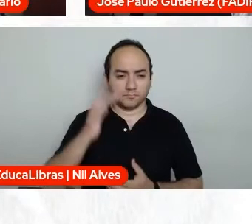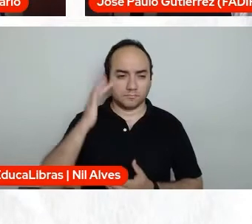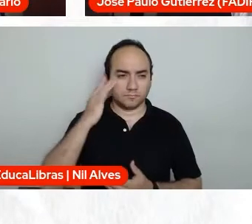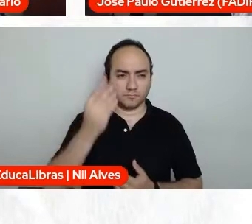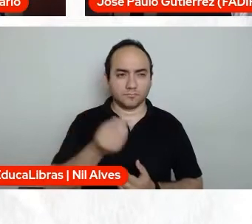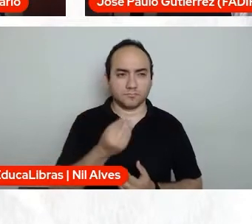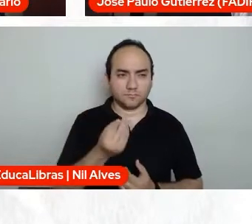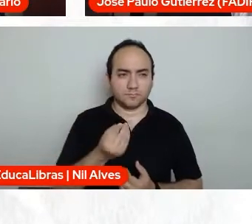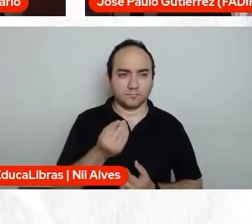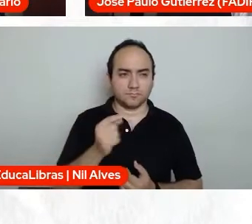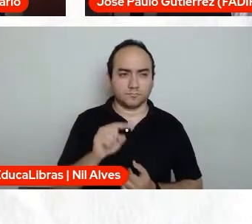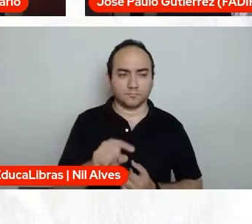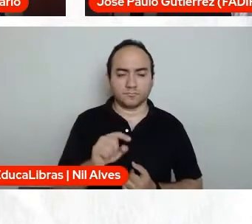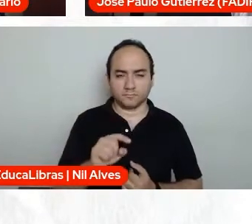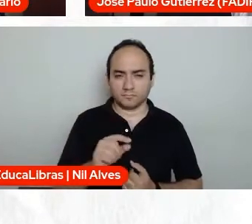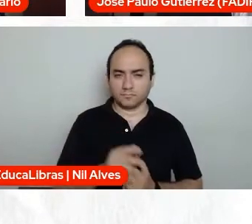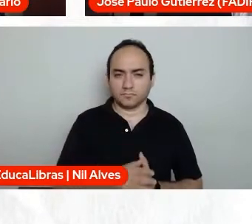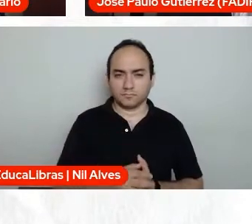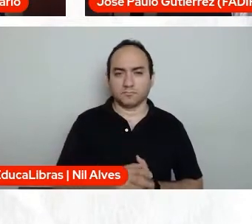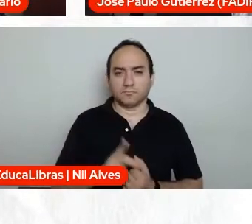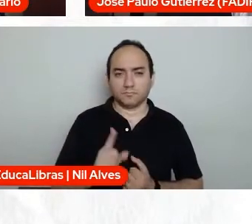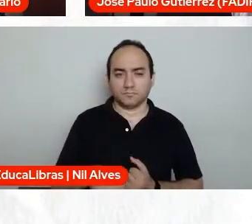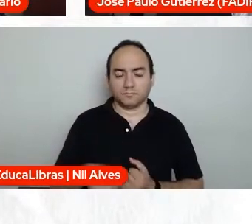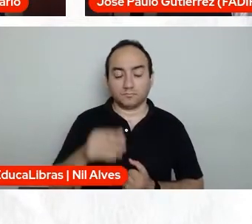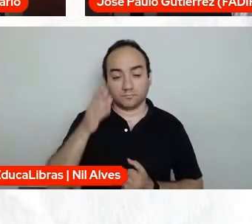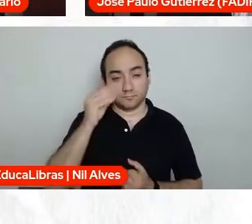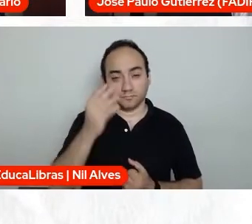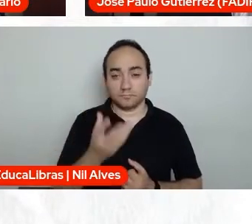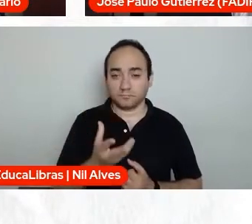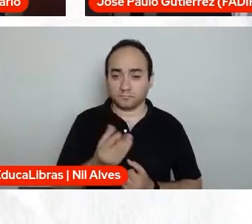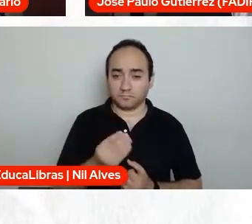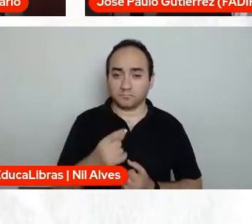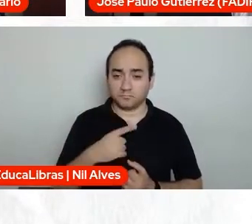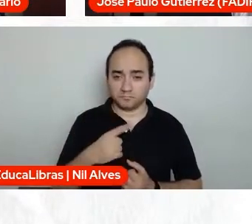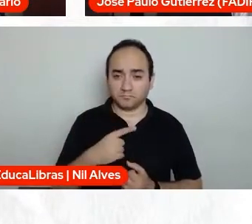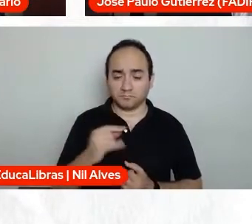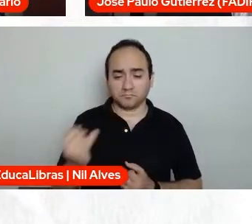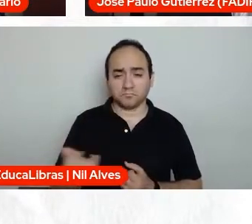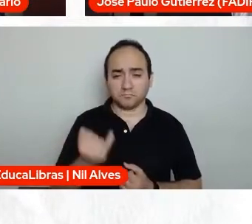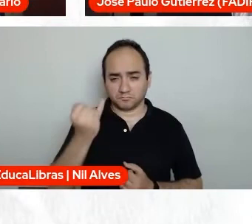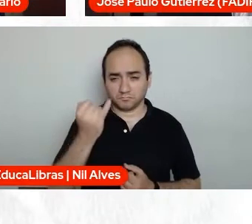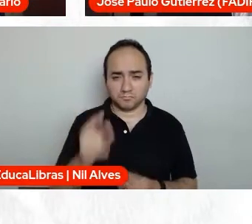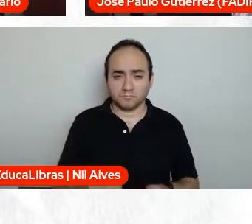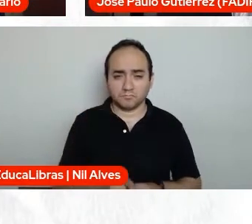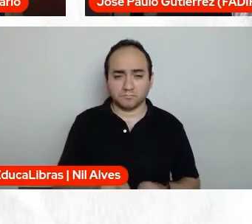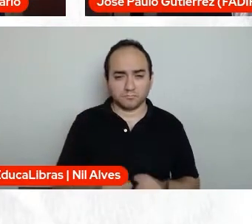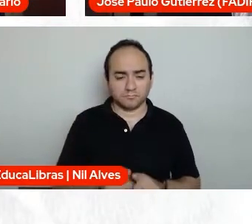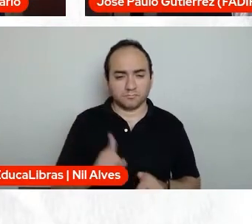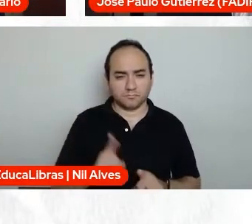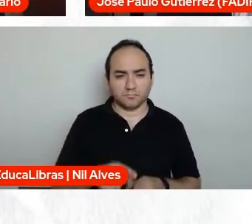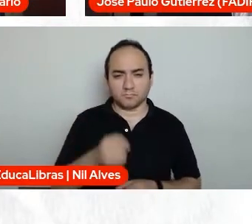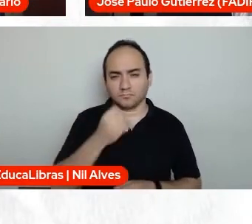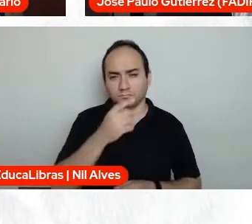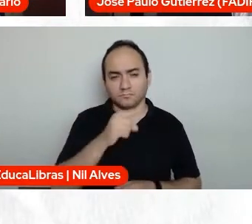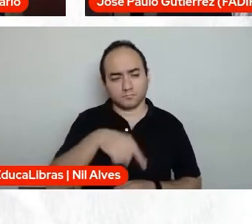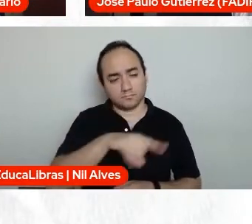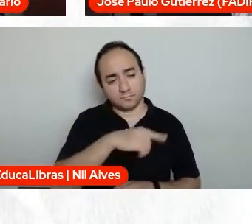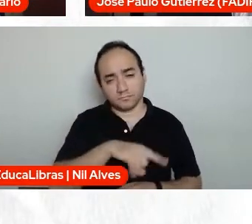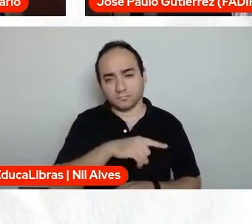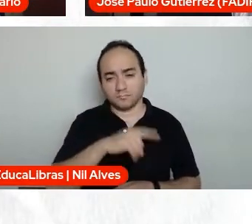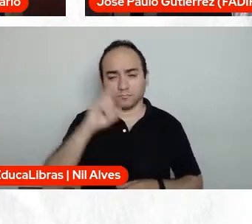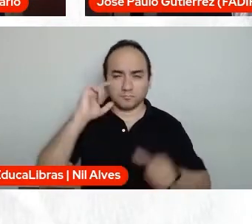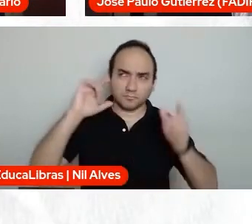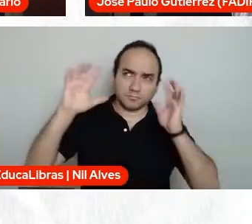essa reação é muito curioso e importante, né? E aí eles vão levando para outras